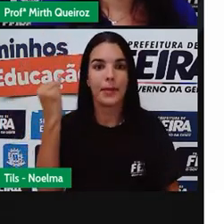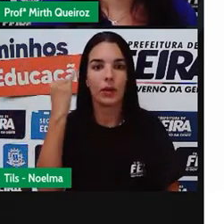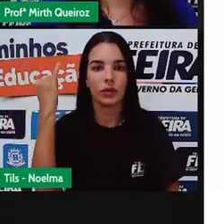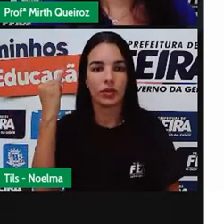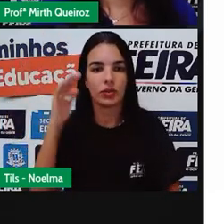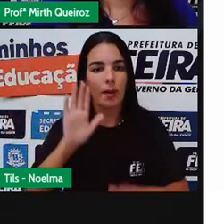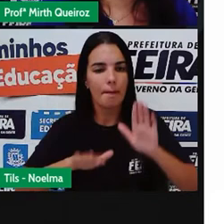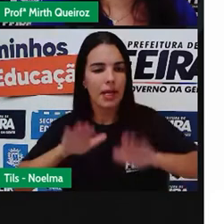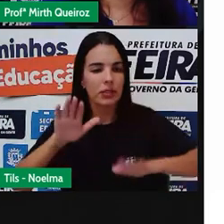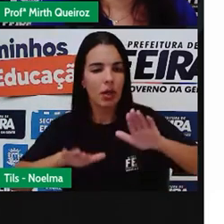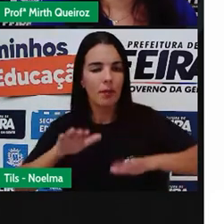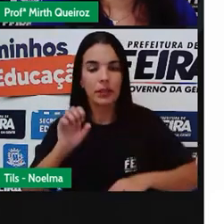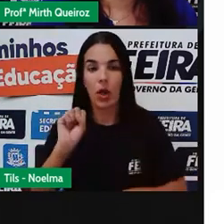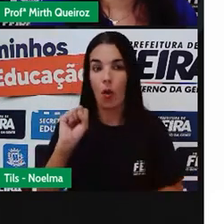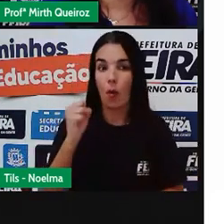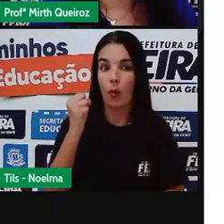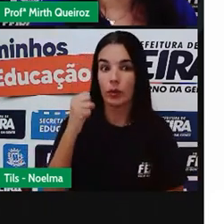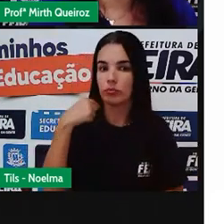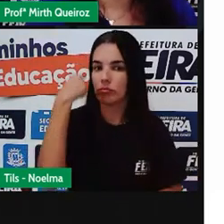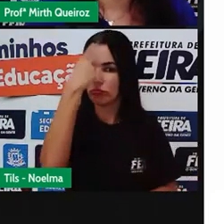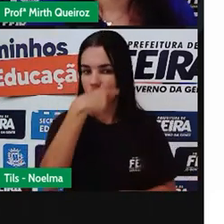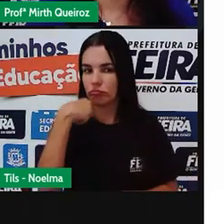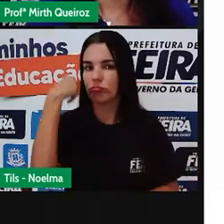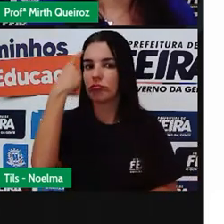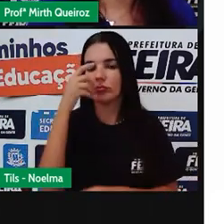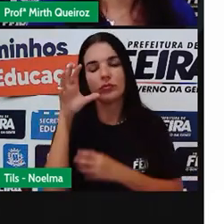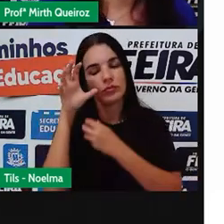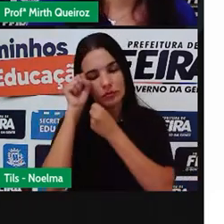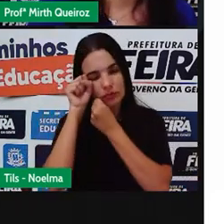No mínimo aí, oito horas de sono, certo?